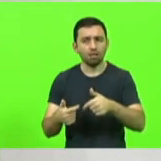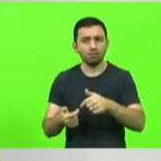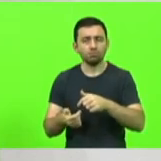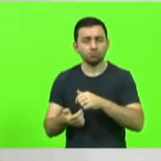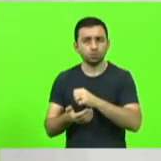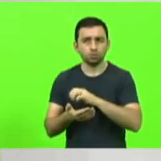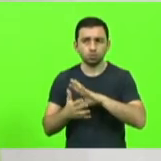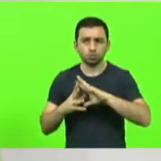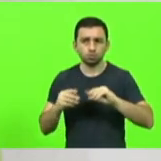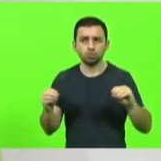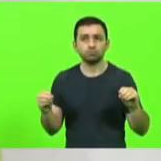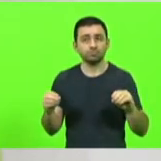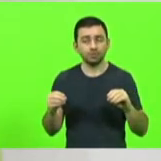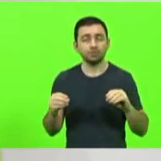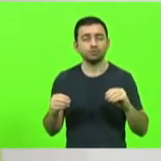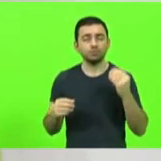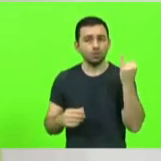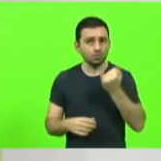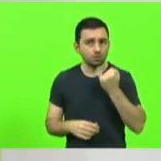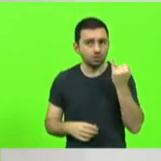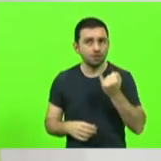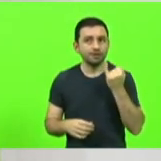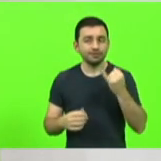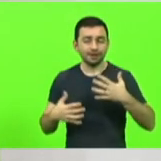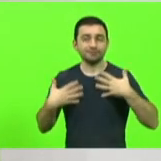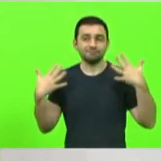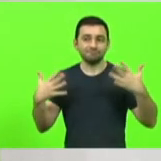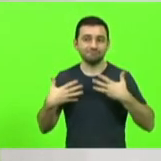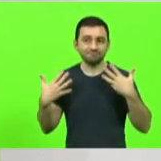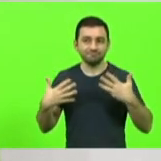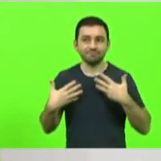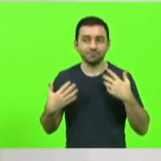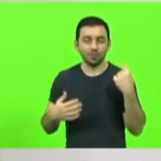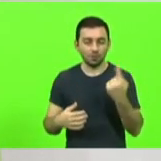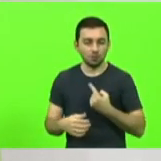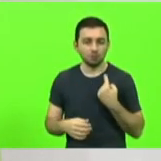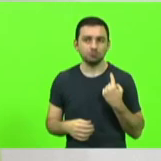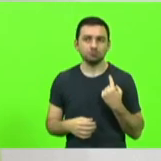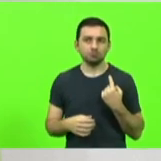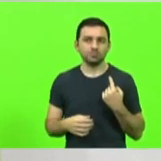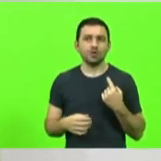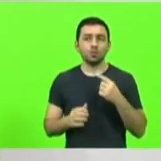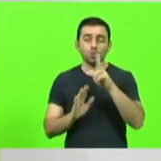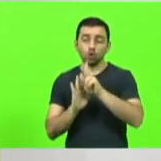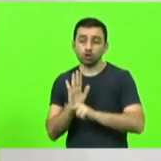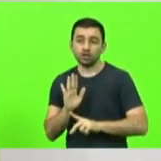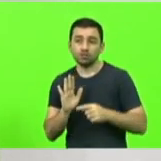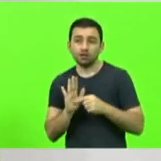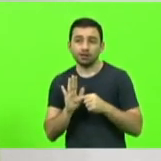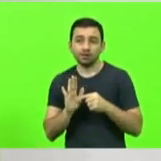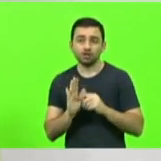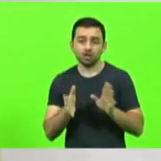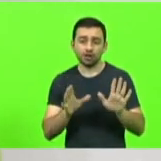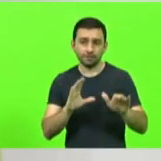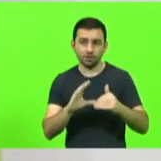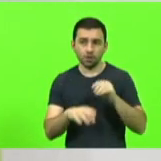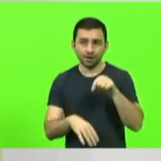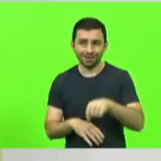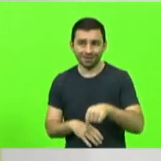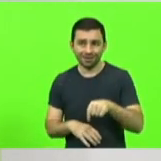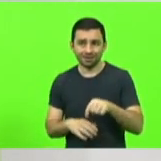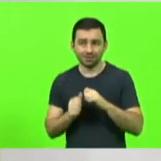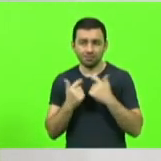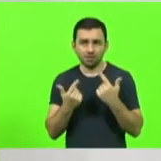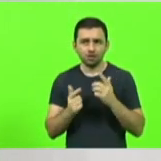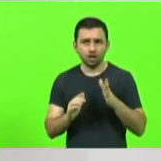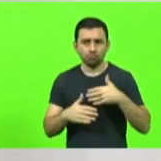Catarina foi um momento de muita alegria e lembro que esse projeto enviado para essa casa ele tem como objetivo ele está